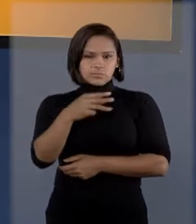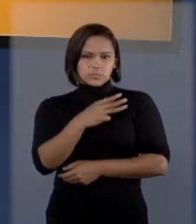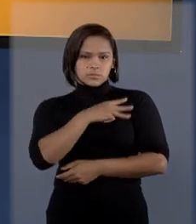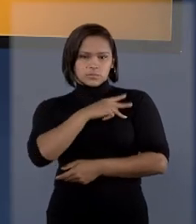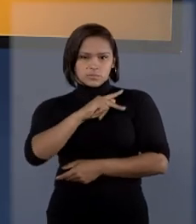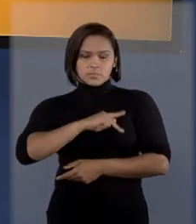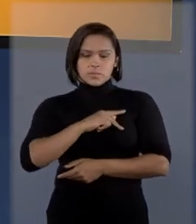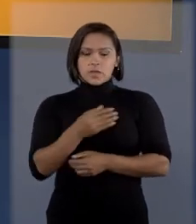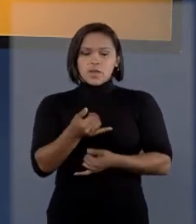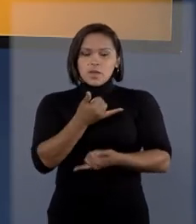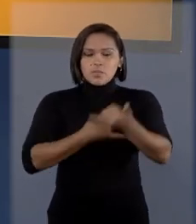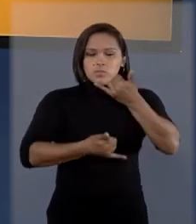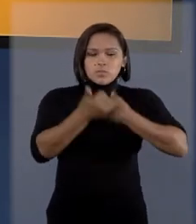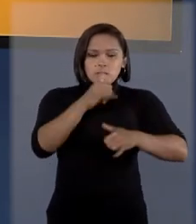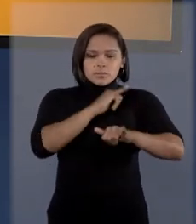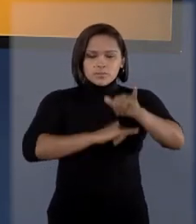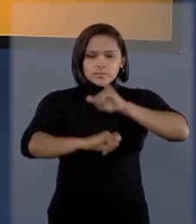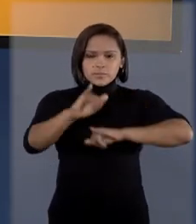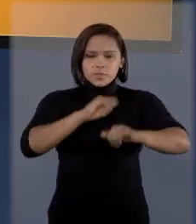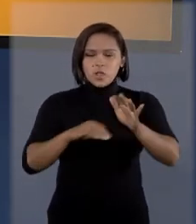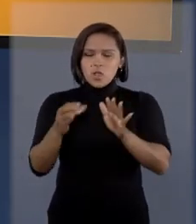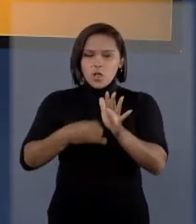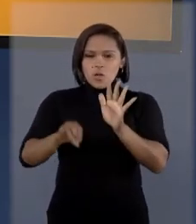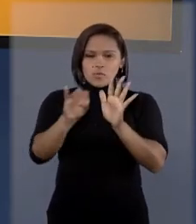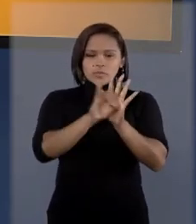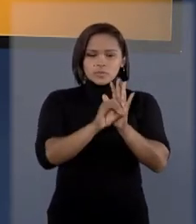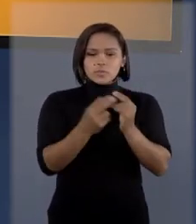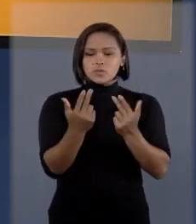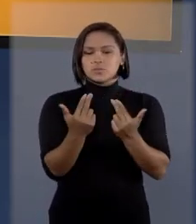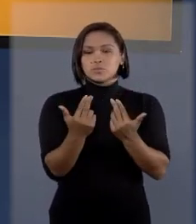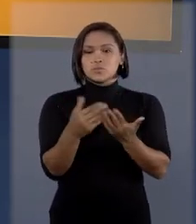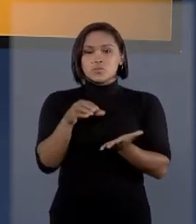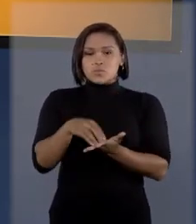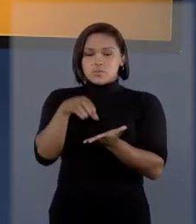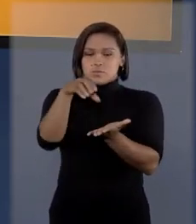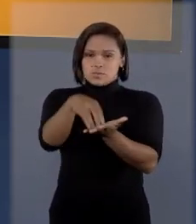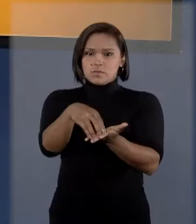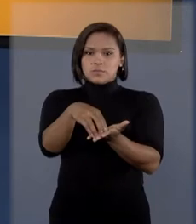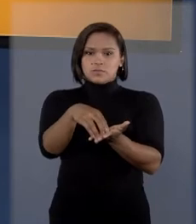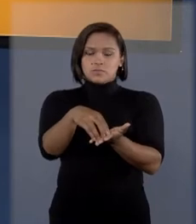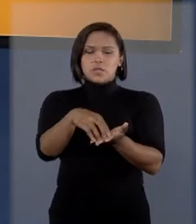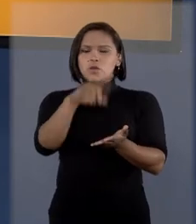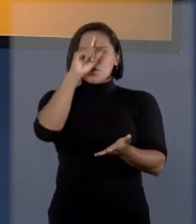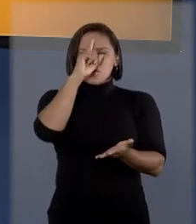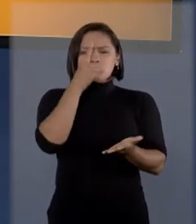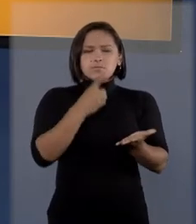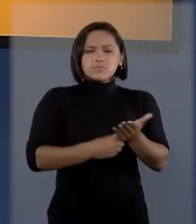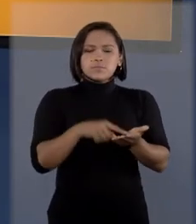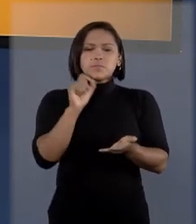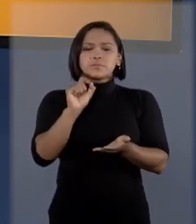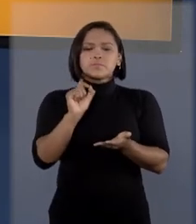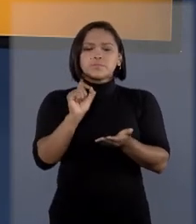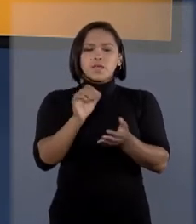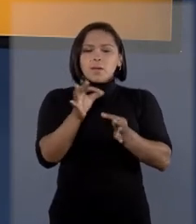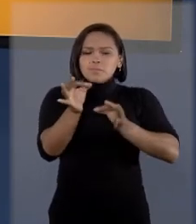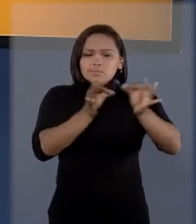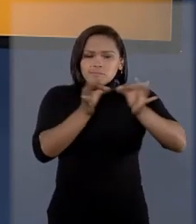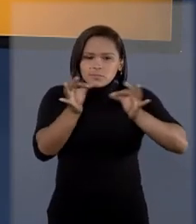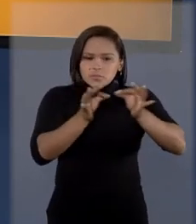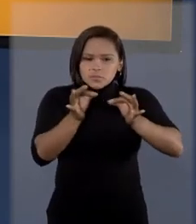para a troca de informações entre as ouvidorias dos dois órgãos. O objetivo é aperfeiçoar os serviços